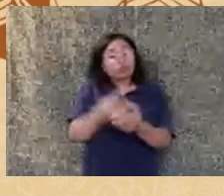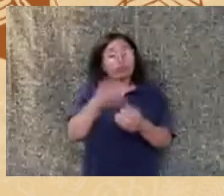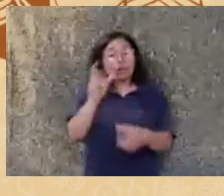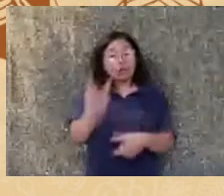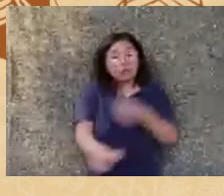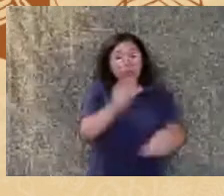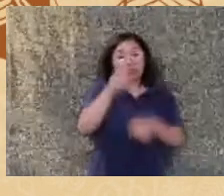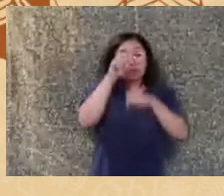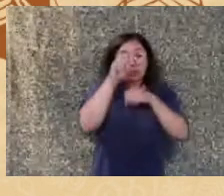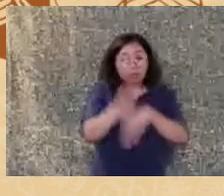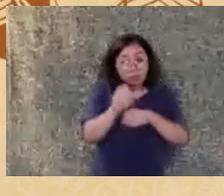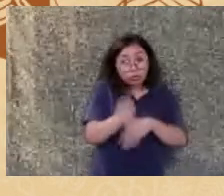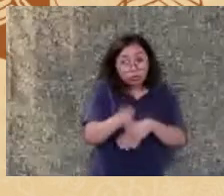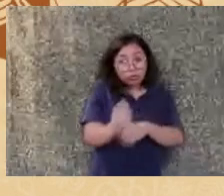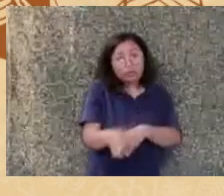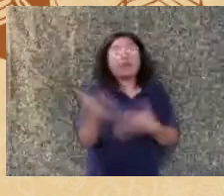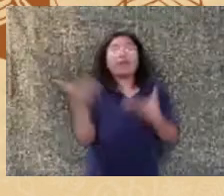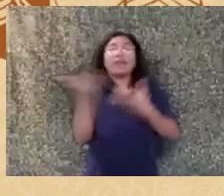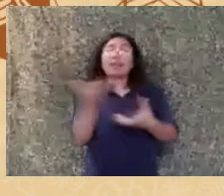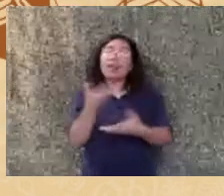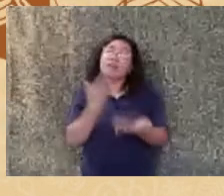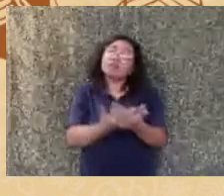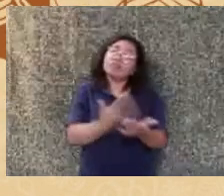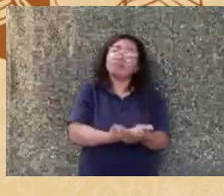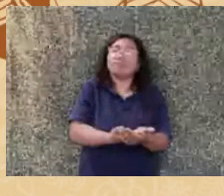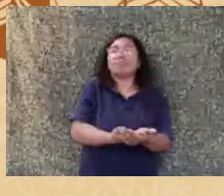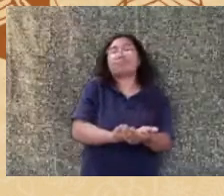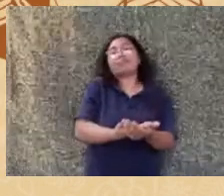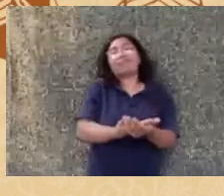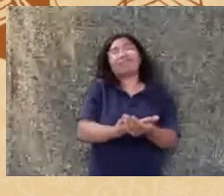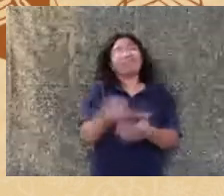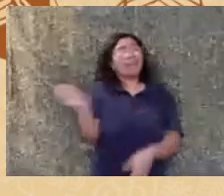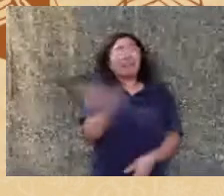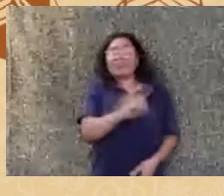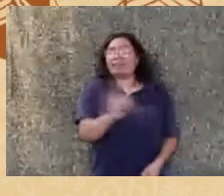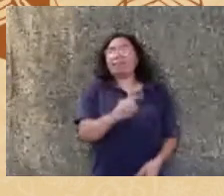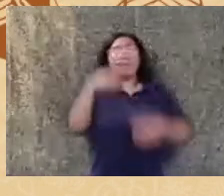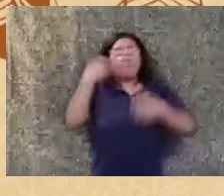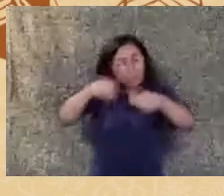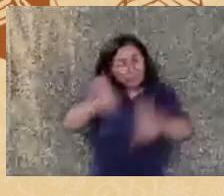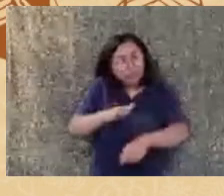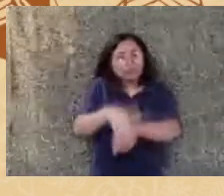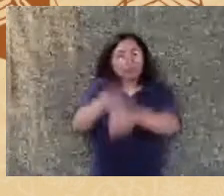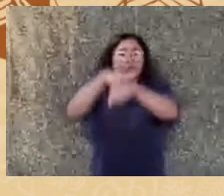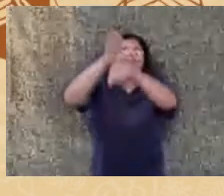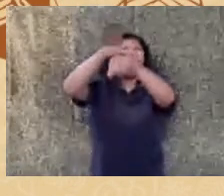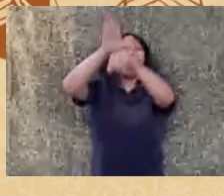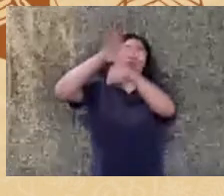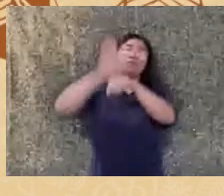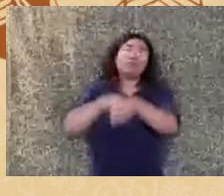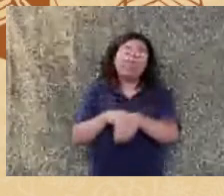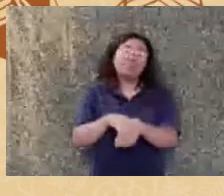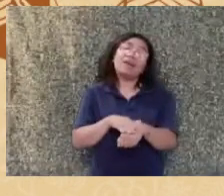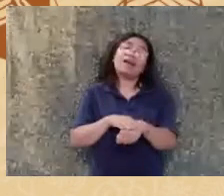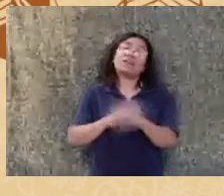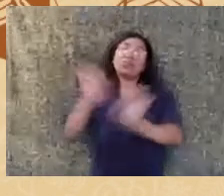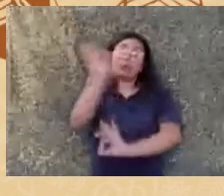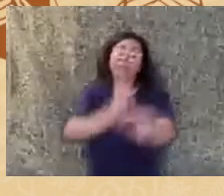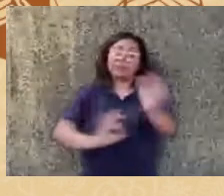que queiram estudar então fica claro que não e fica claro também que não é só no exterior que isso vem acontecendo